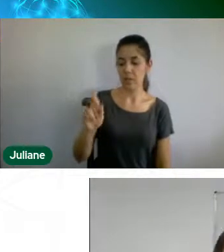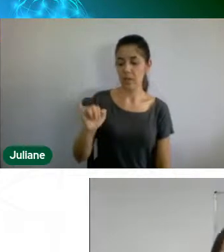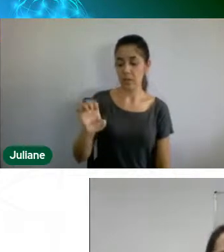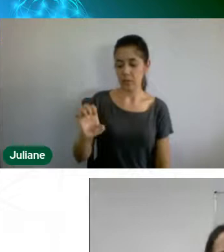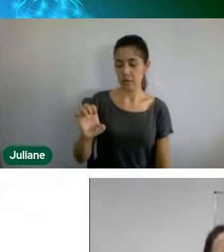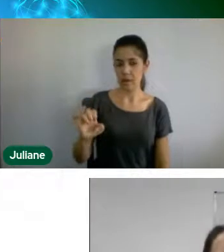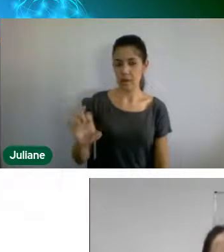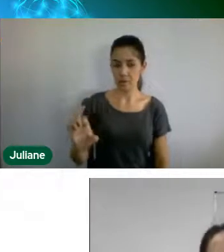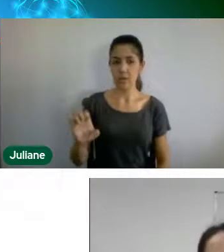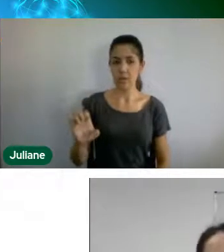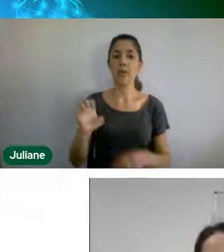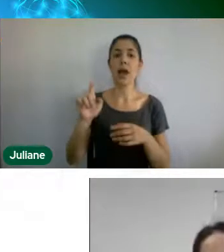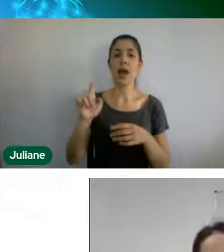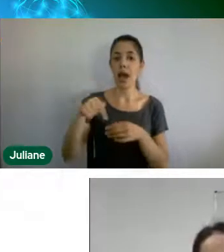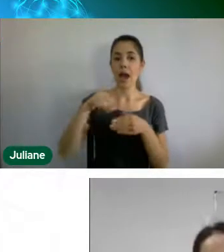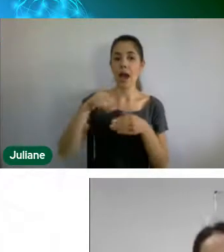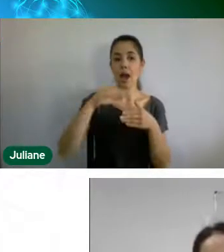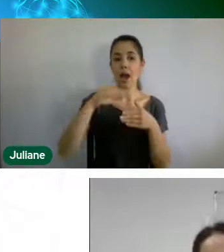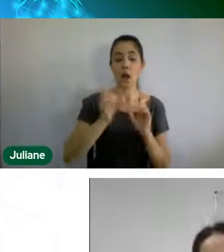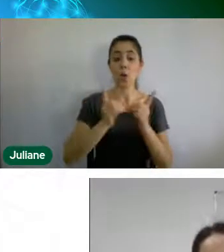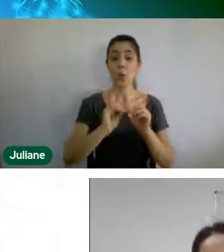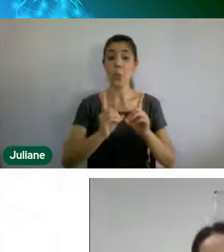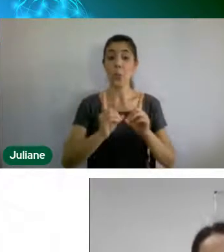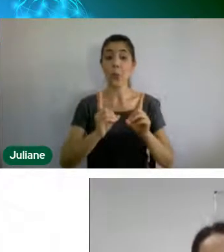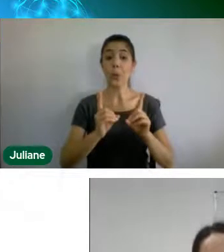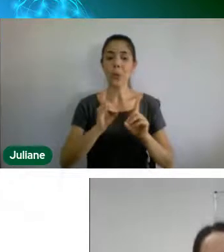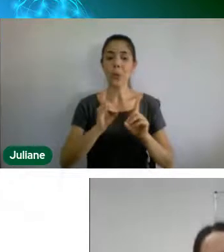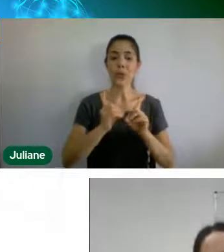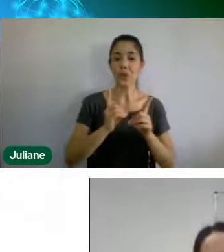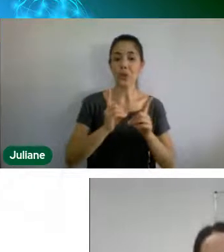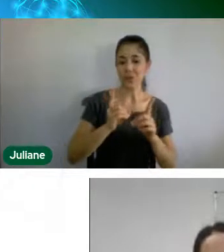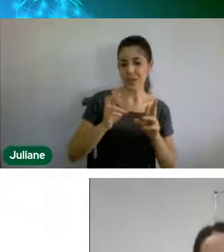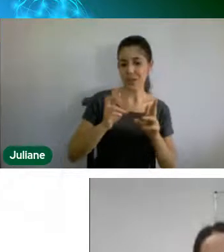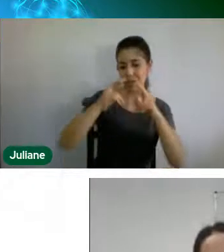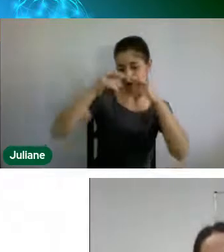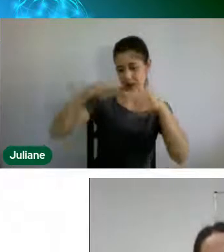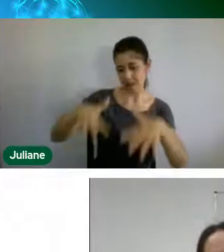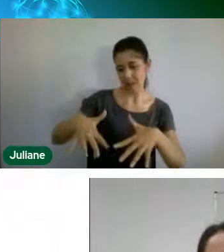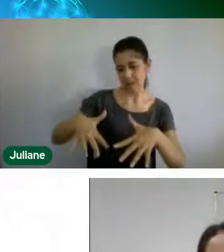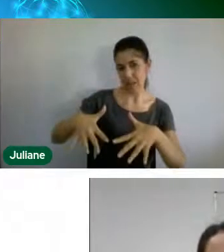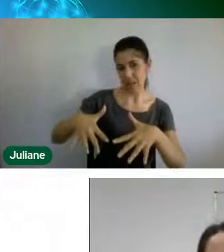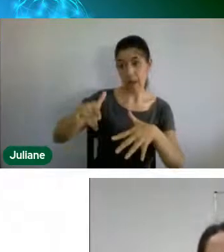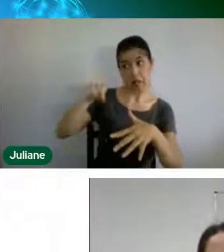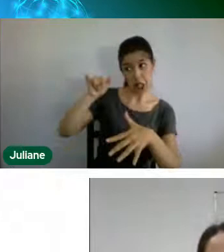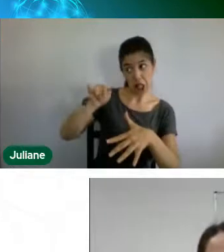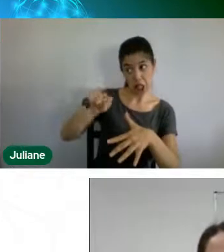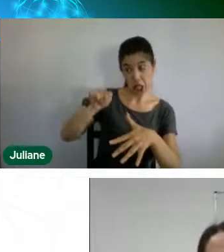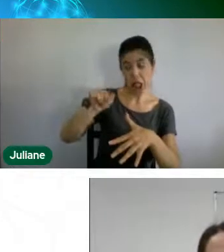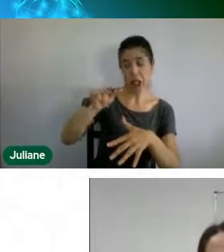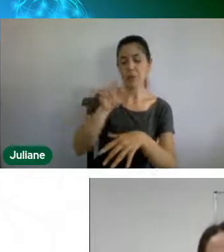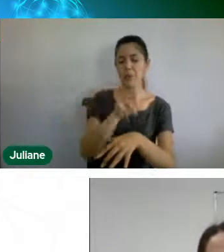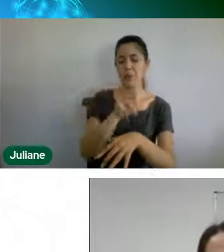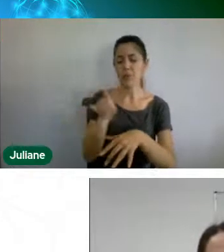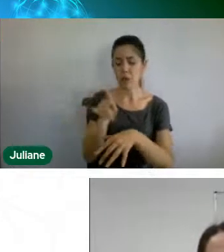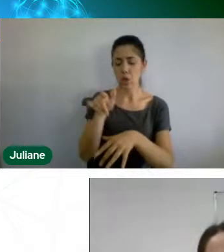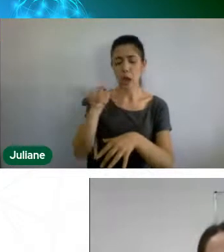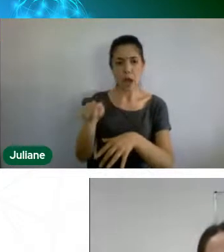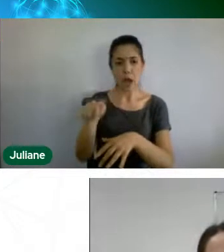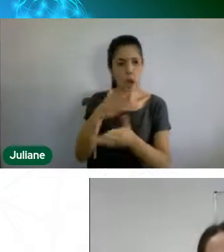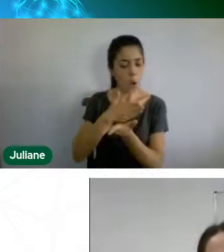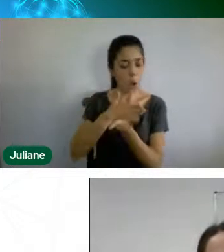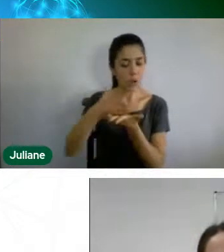coordenadora da rede e tudo começou com ela, né, então, aí se juntamos,